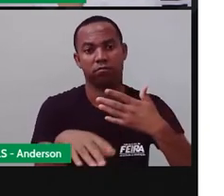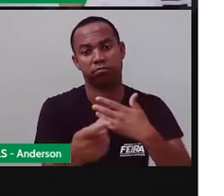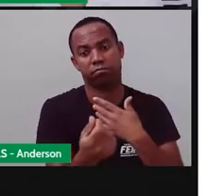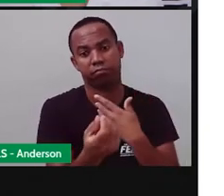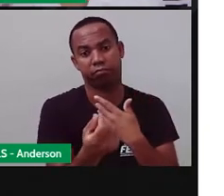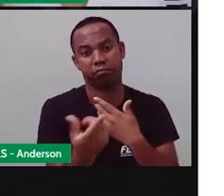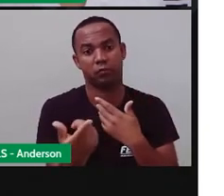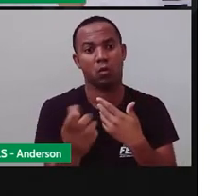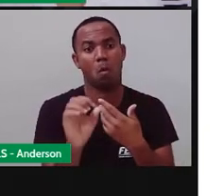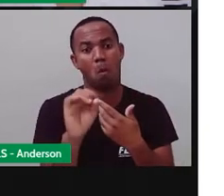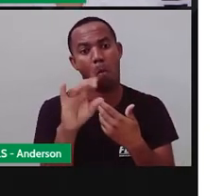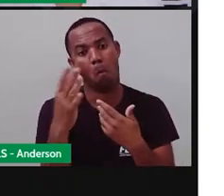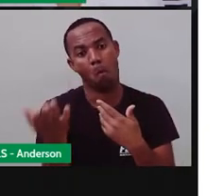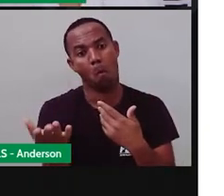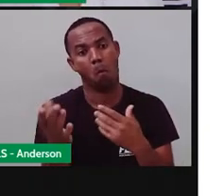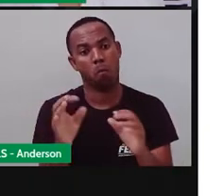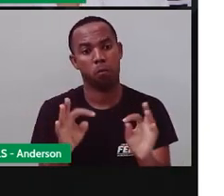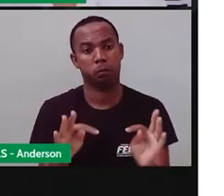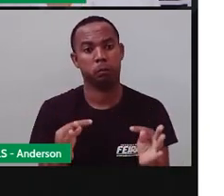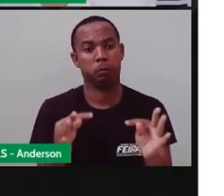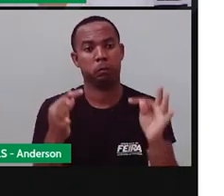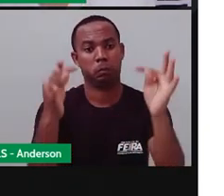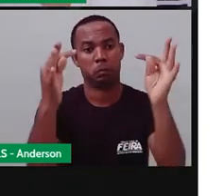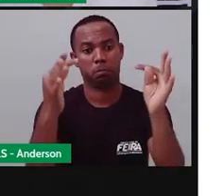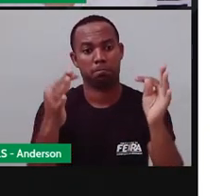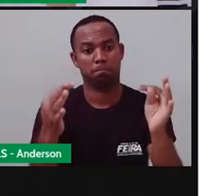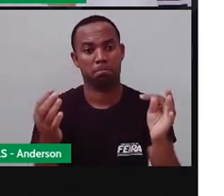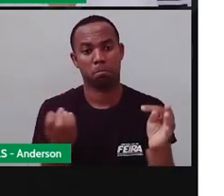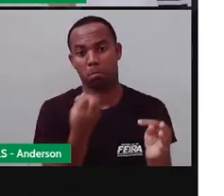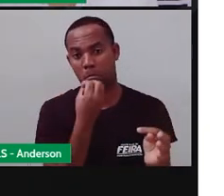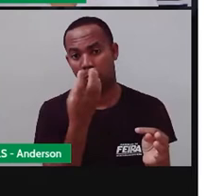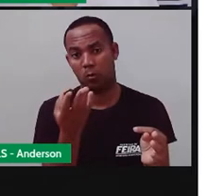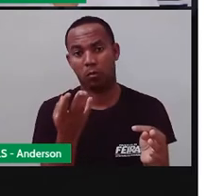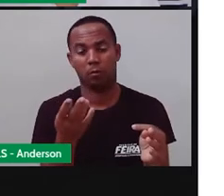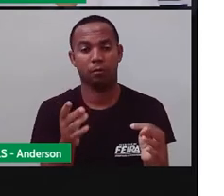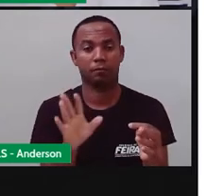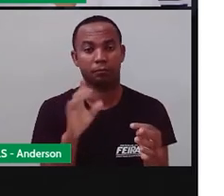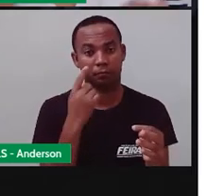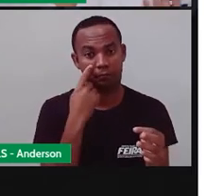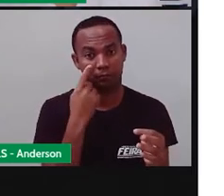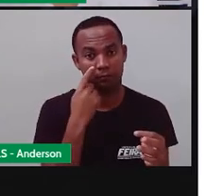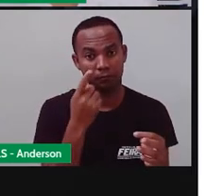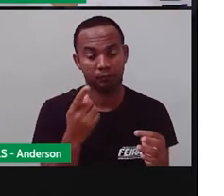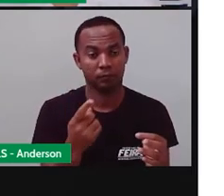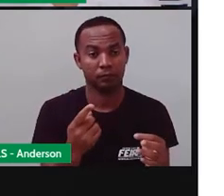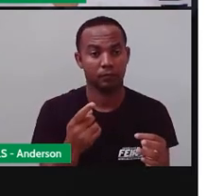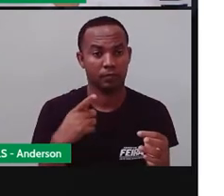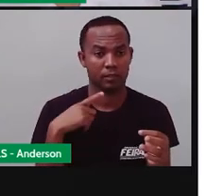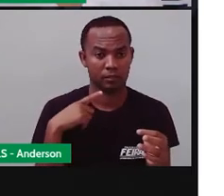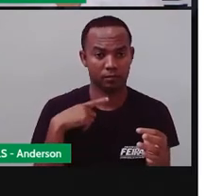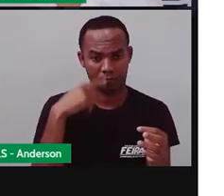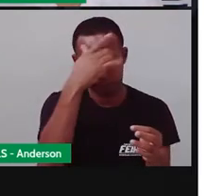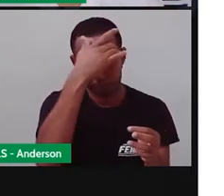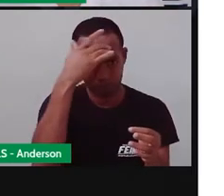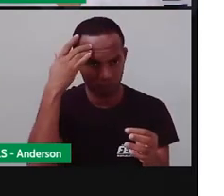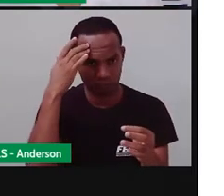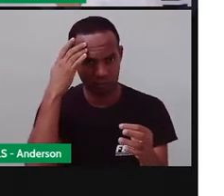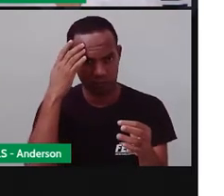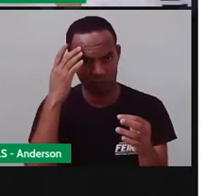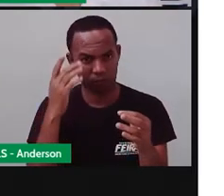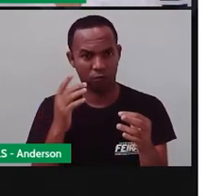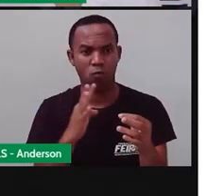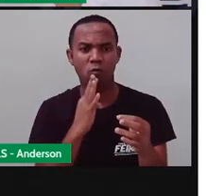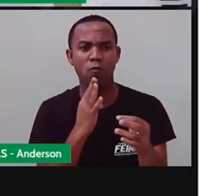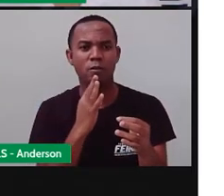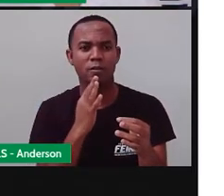turístico, tecnológico, entre outros. Como assim representar a cidade? Então, por exemplo, várias pessoas vêm aqui pra feira para